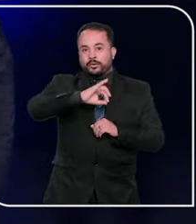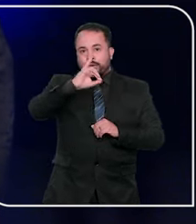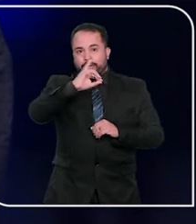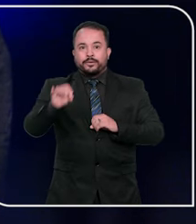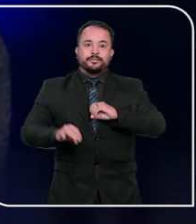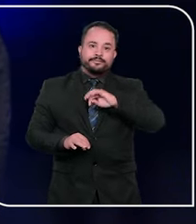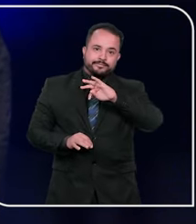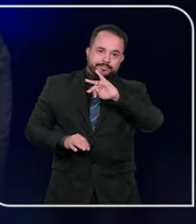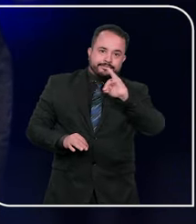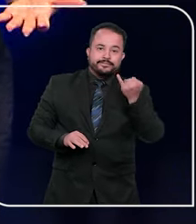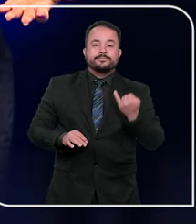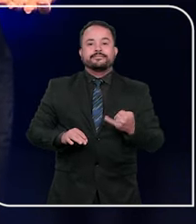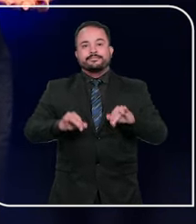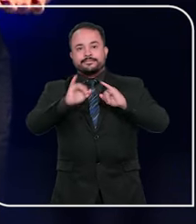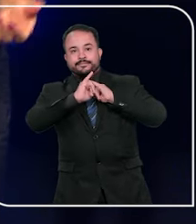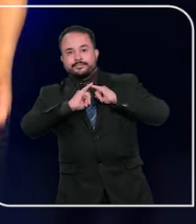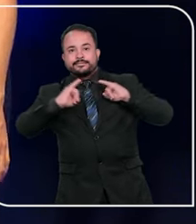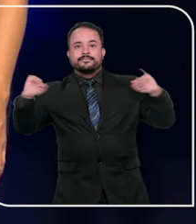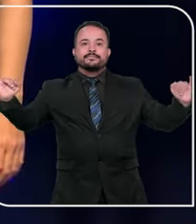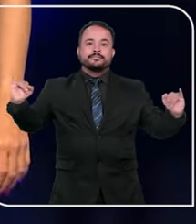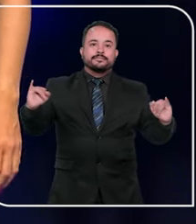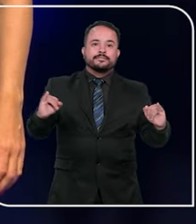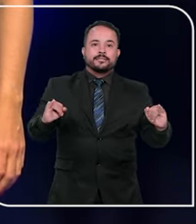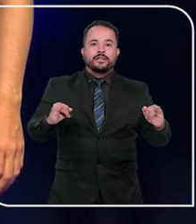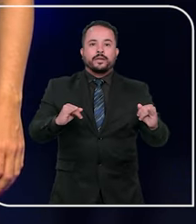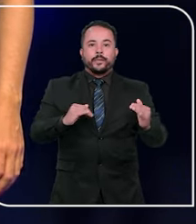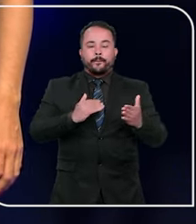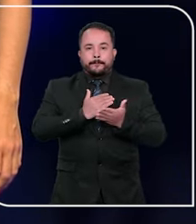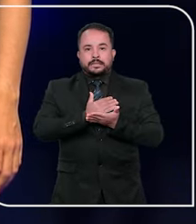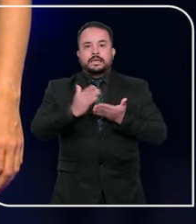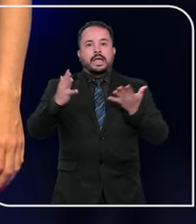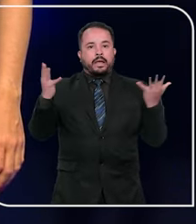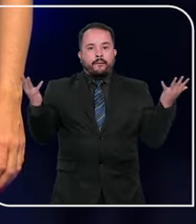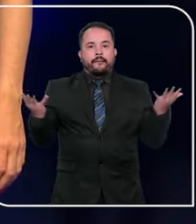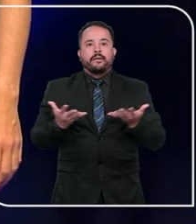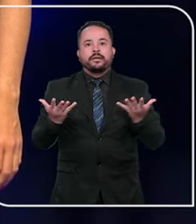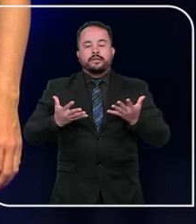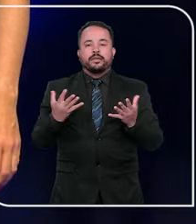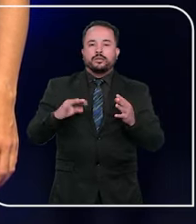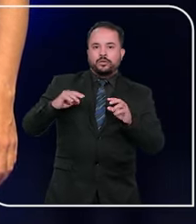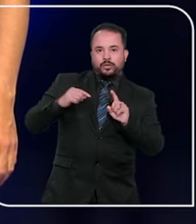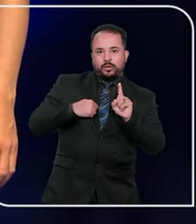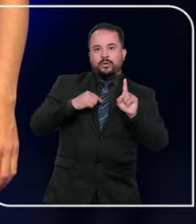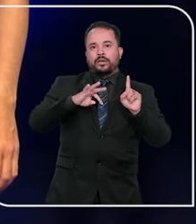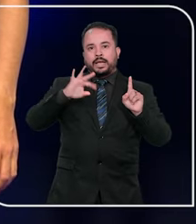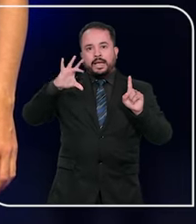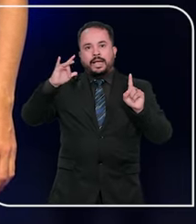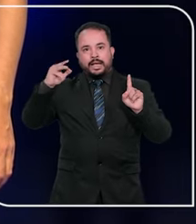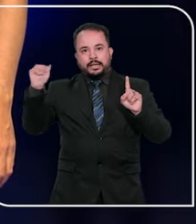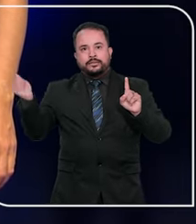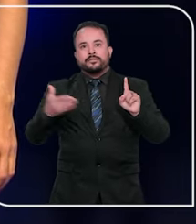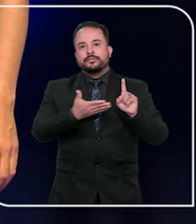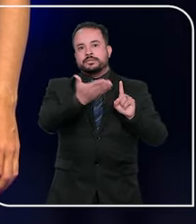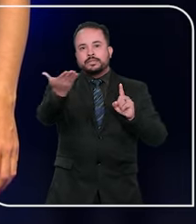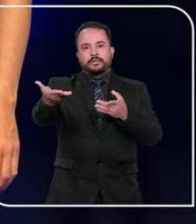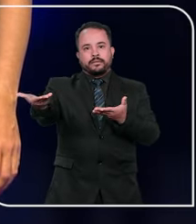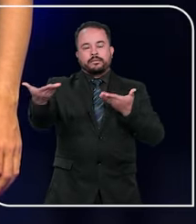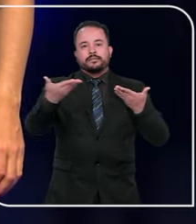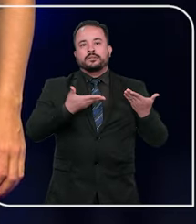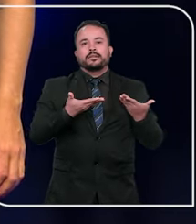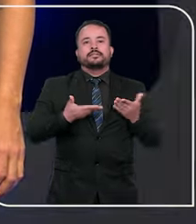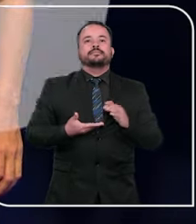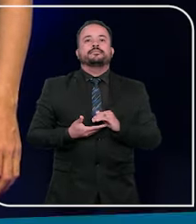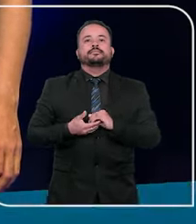Olá, seja muito bem-vindo ao STJ Notícias, começa agora. Eu sou Kátia Gomes e você